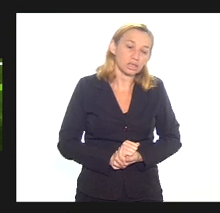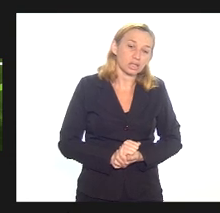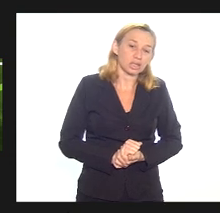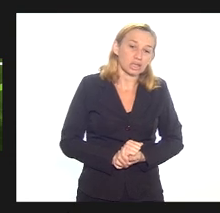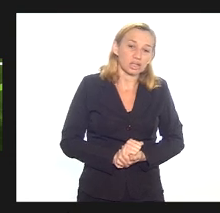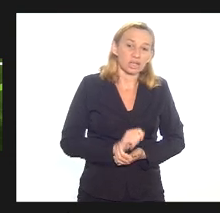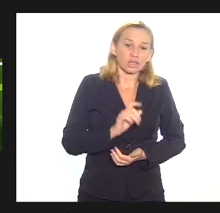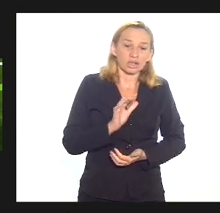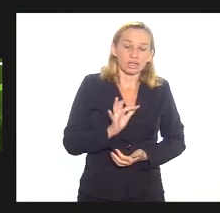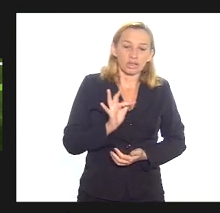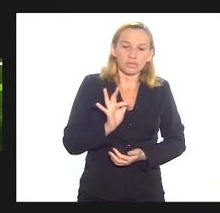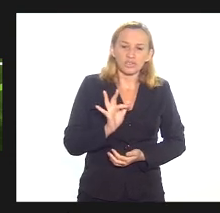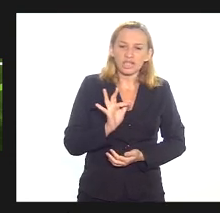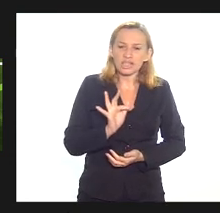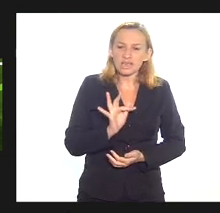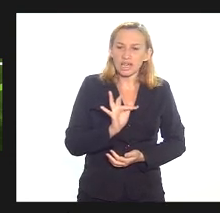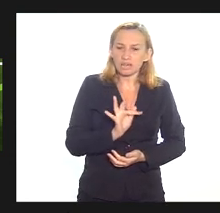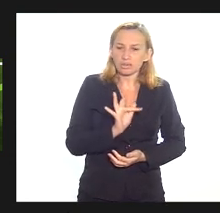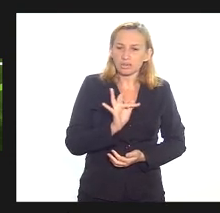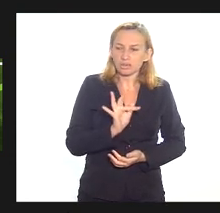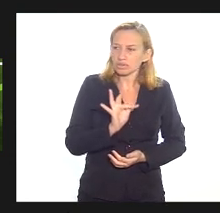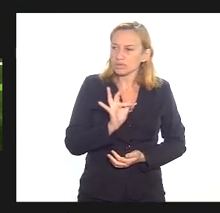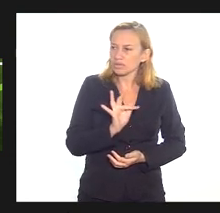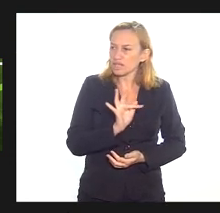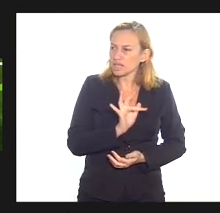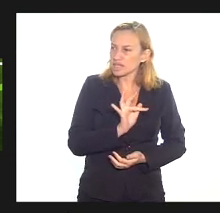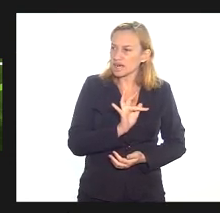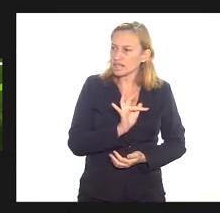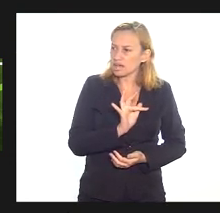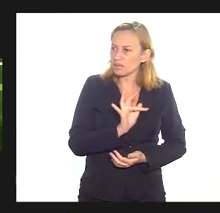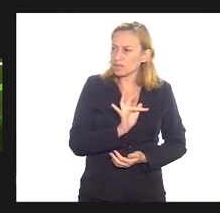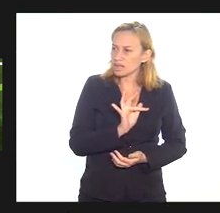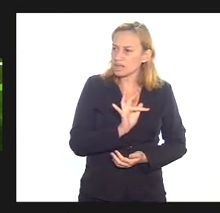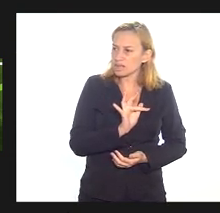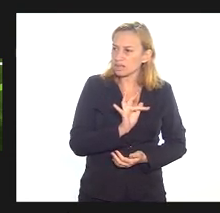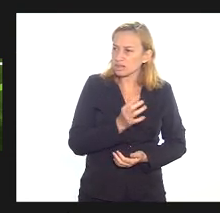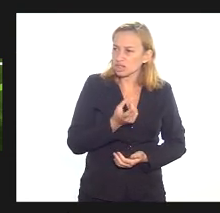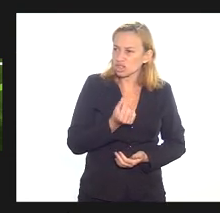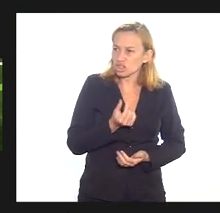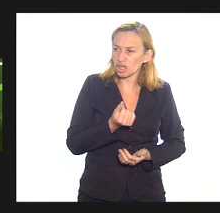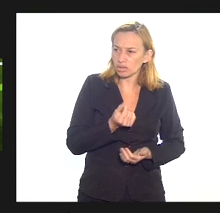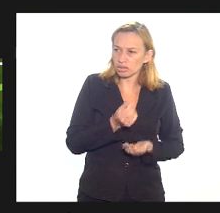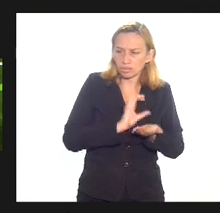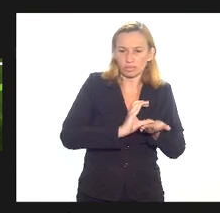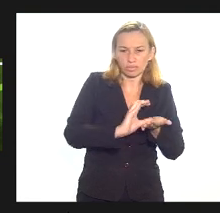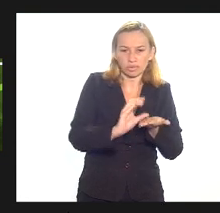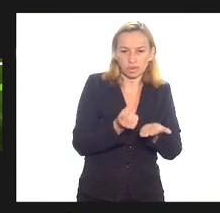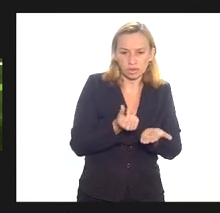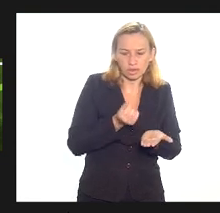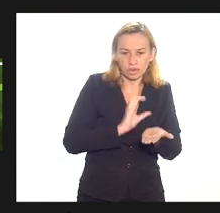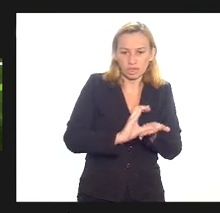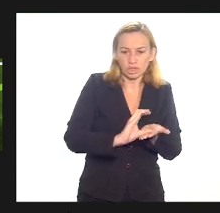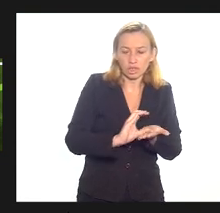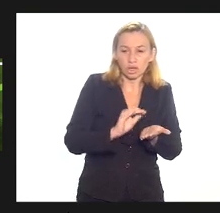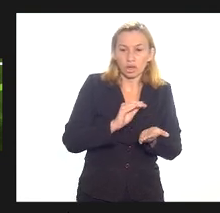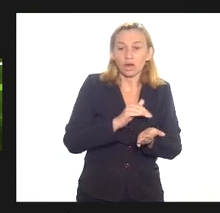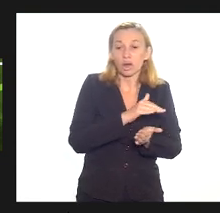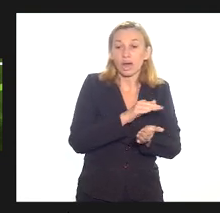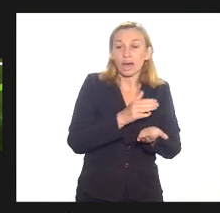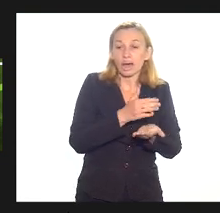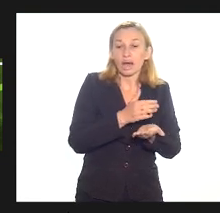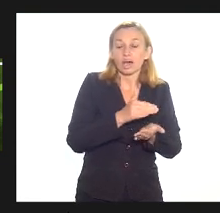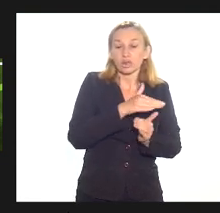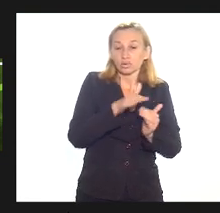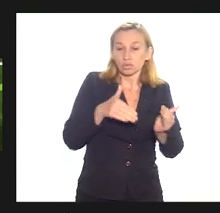Paulo perdemos a parte de serviço estamos perdendo de turismo basta vocês verem que se a gente não tem hub o carnaval por